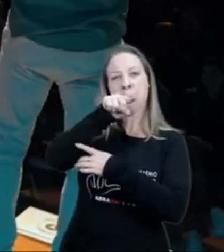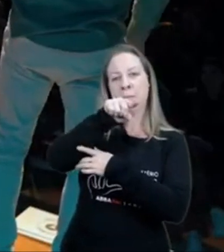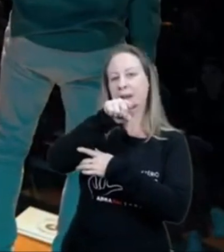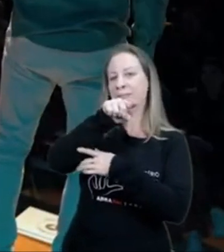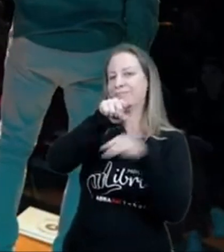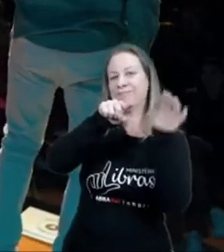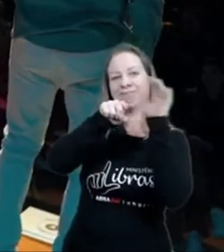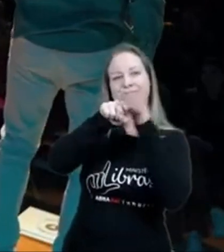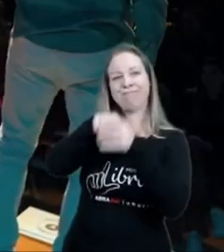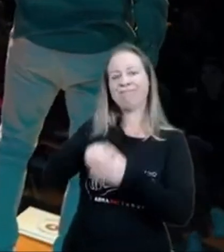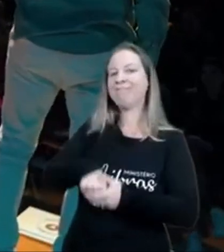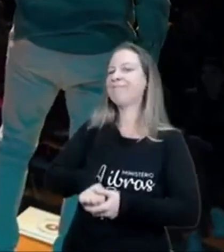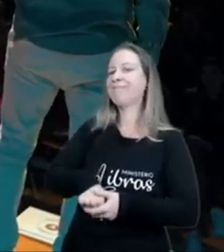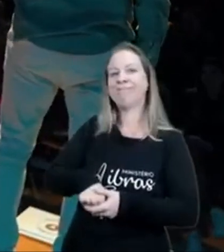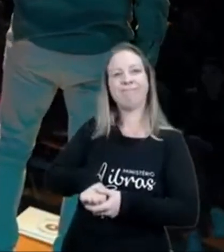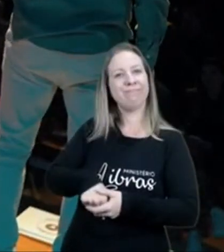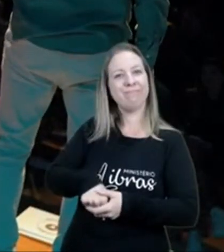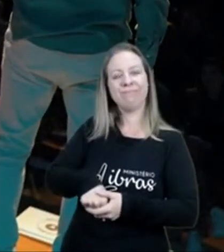mão está bem esticada,